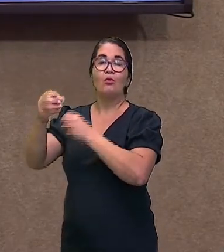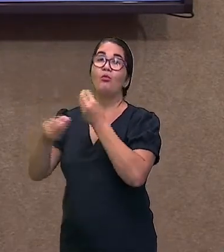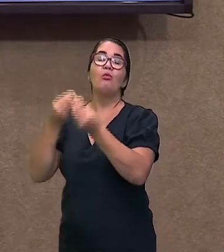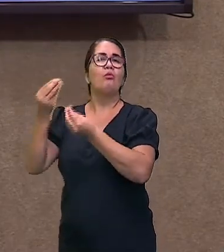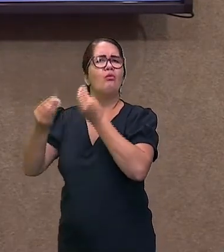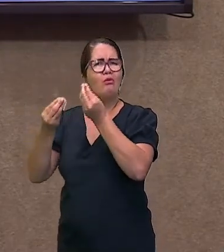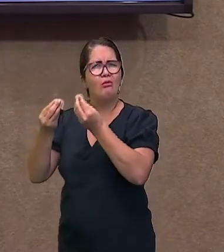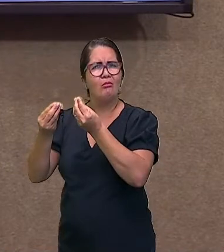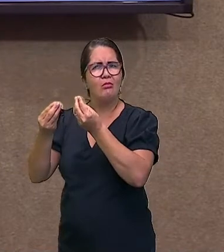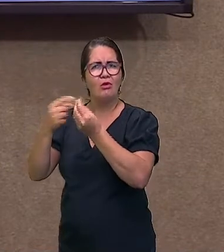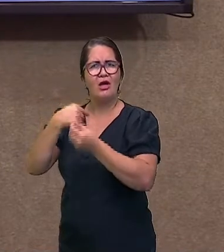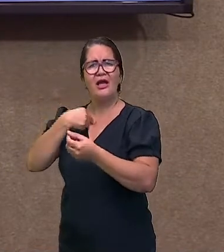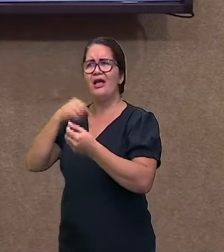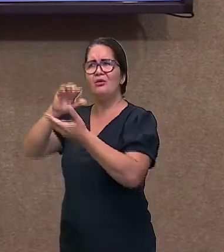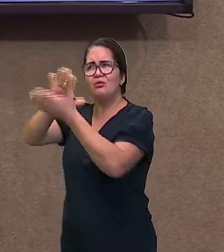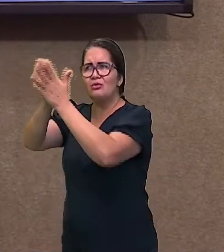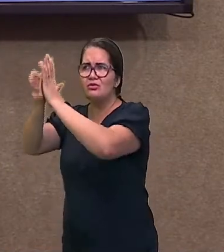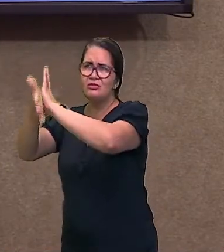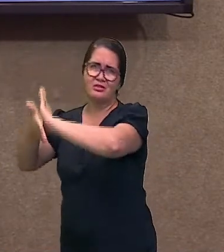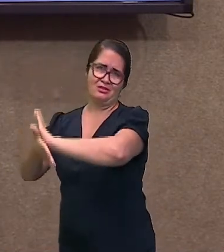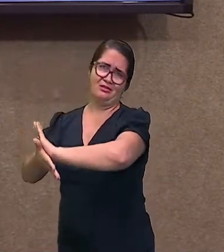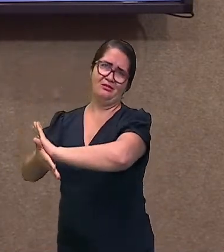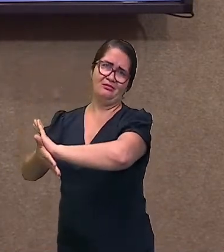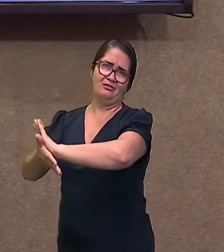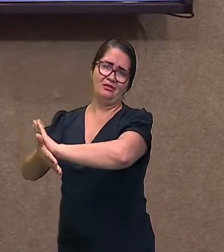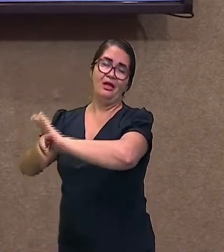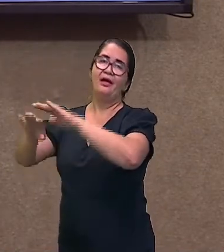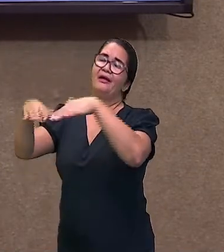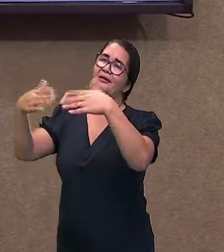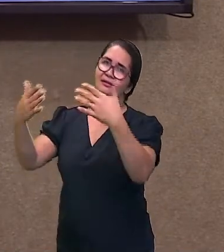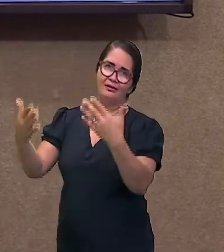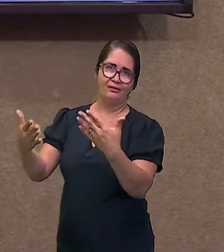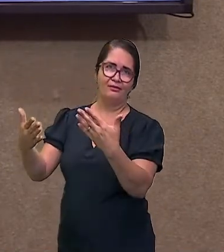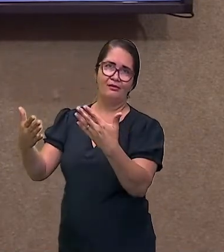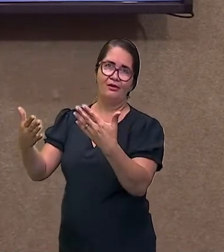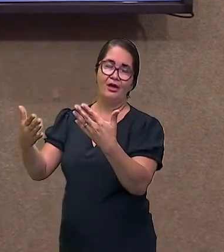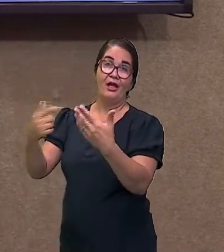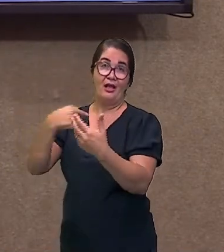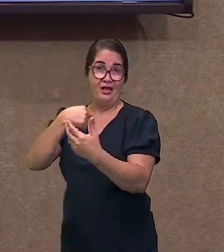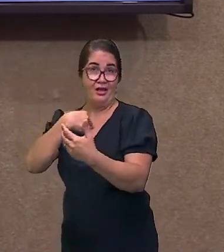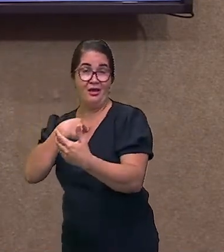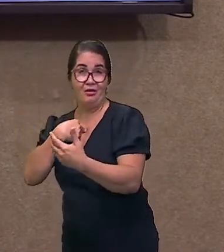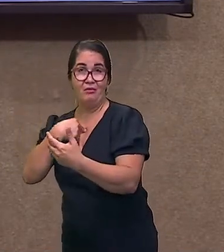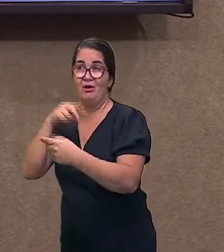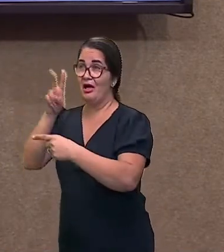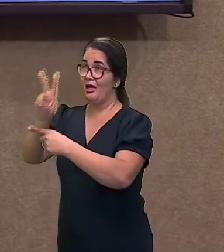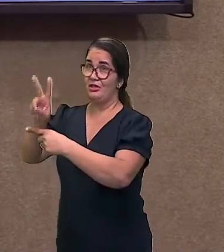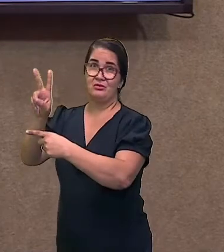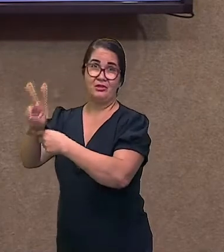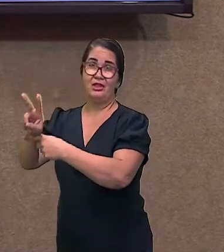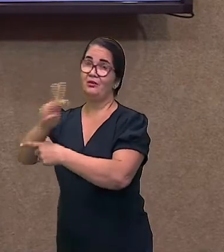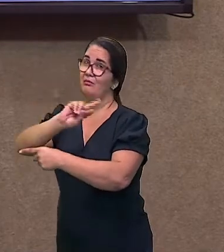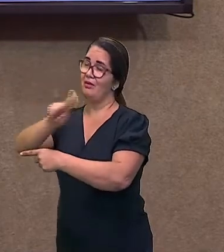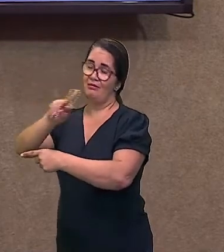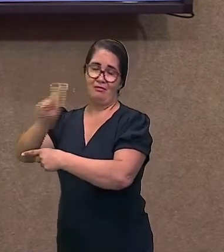aí eu posso levá-los a uma extinção. Então, eu não estou colaborando, né?